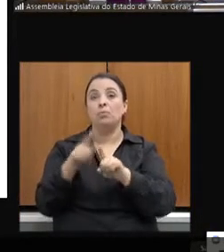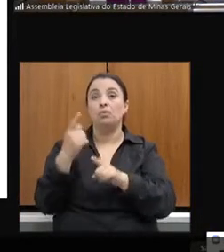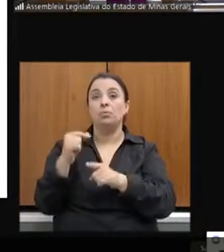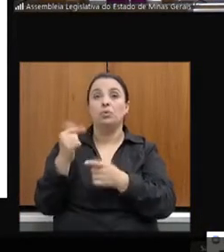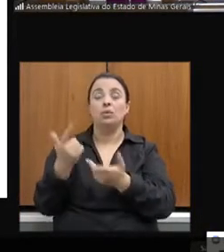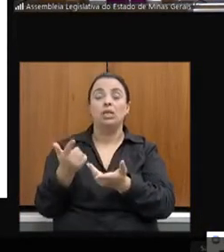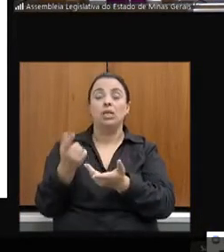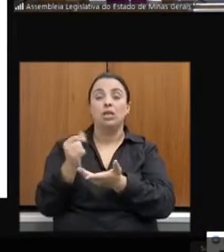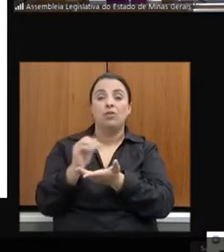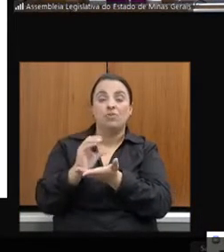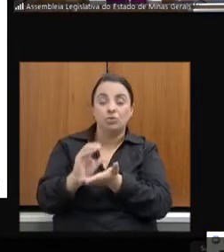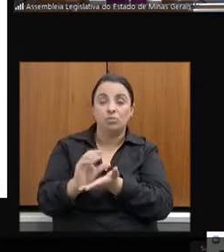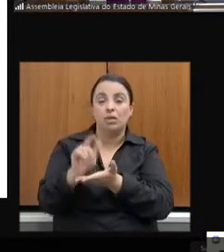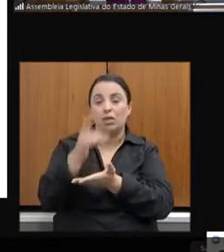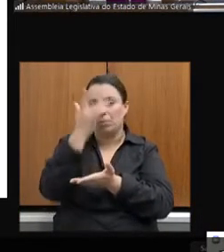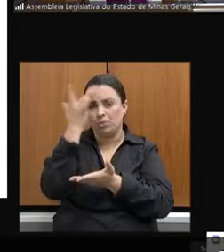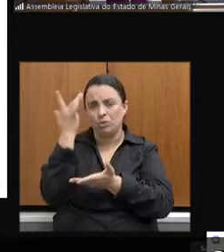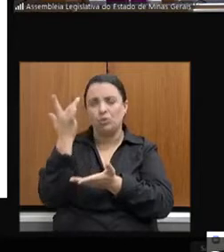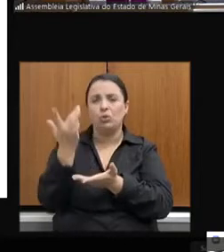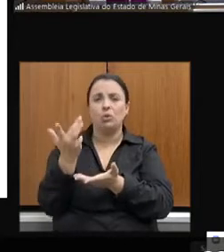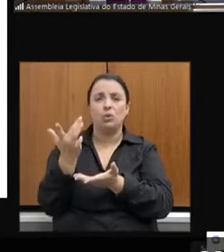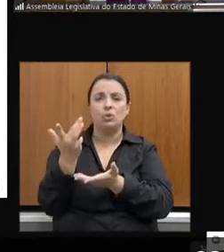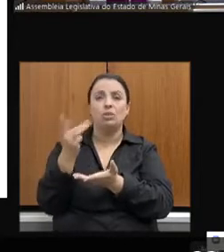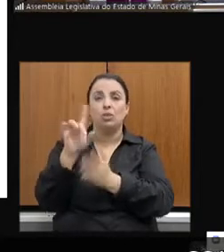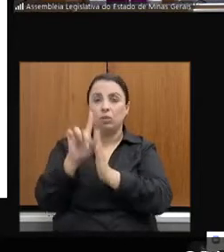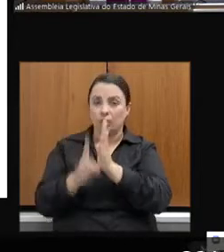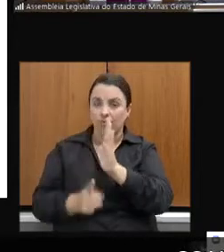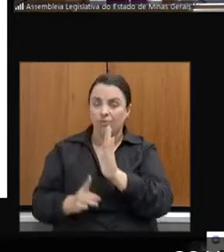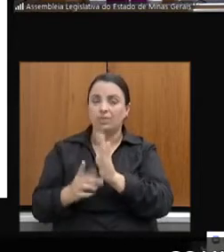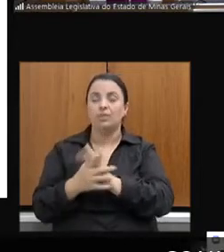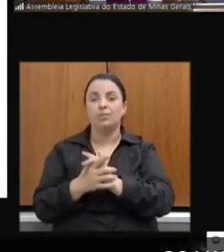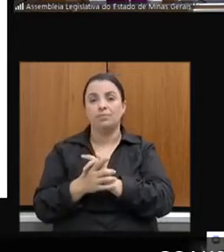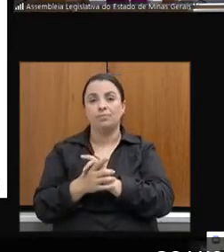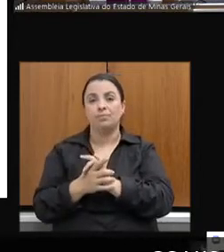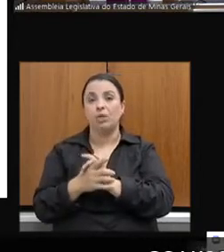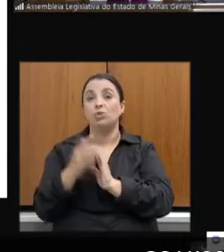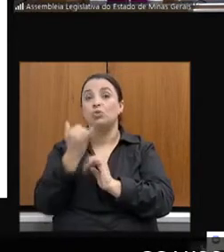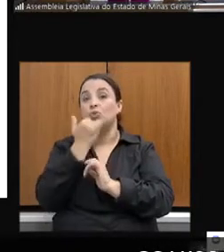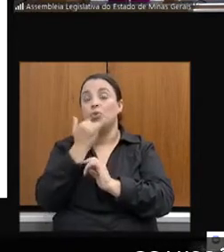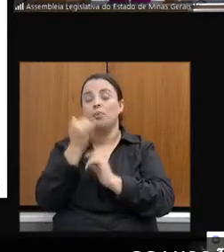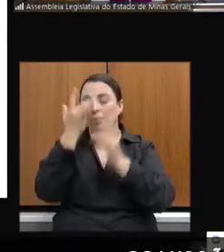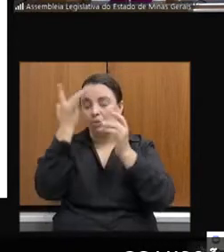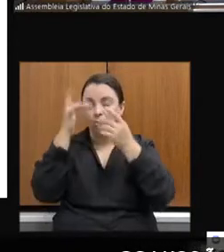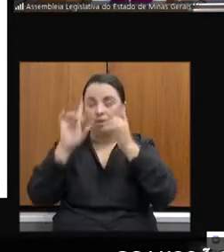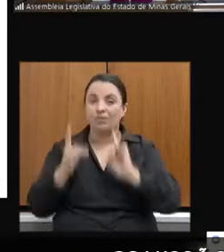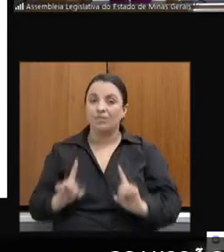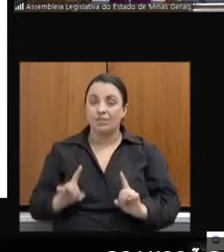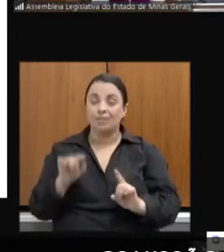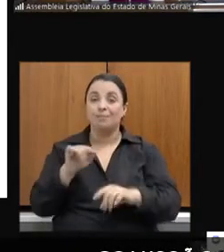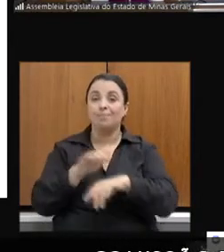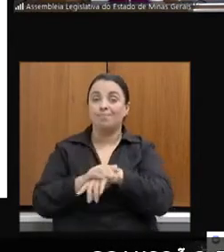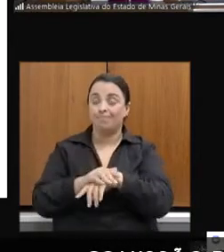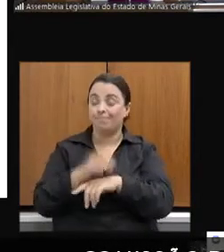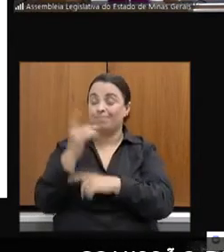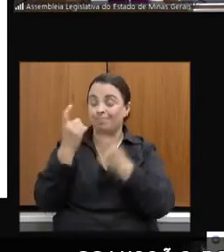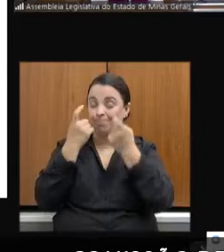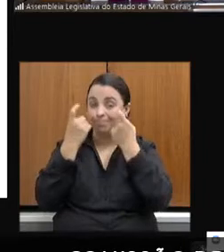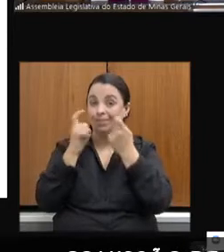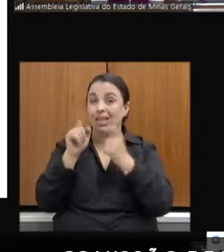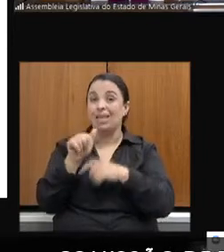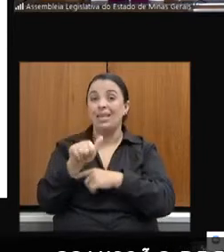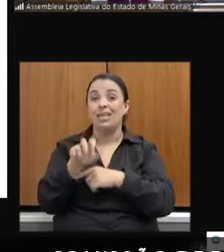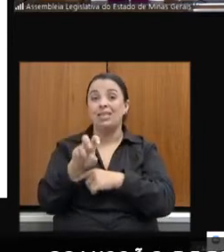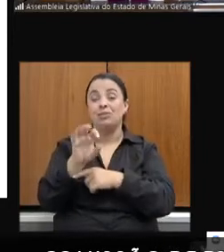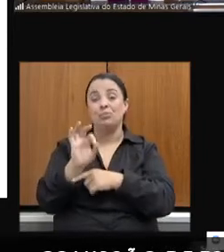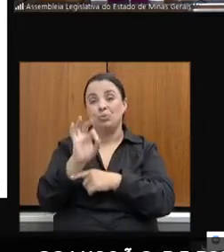programas, para o público com deficiência. Aí ainda é mais preocupante a situação. 15% dos municípios